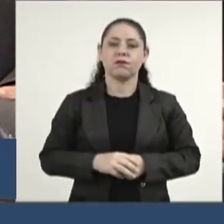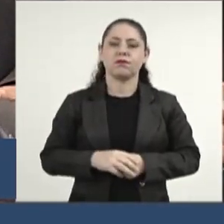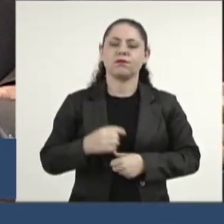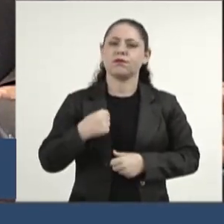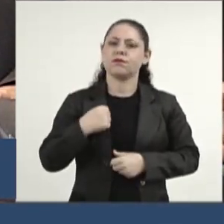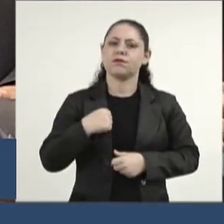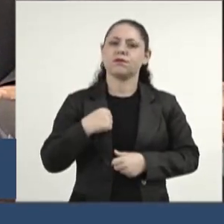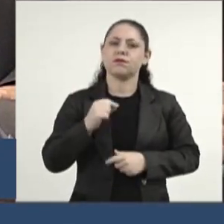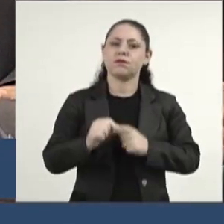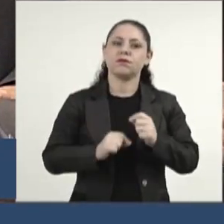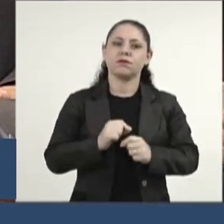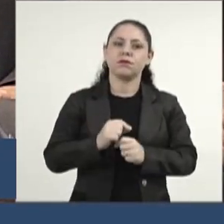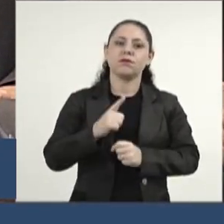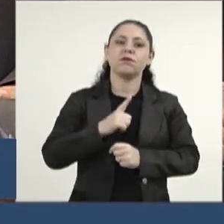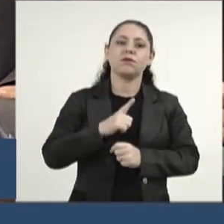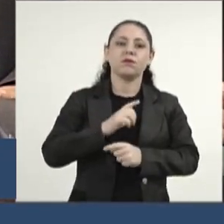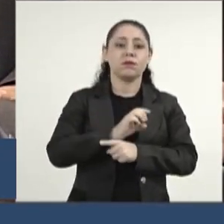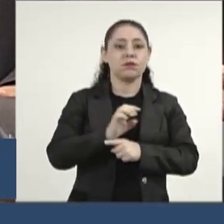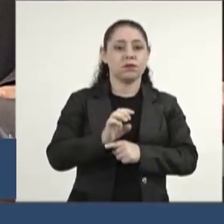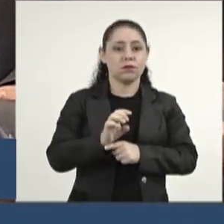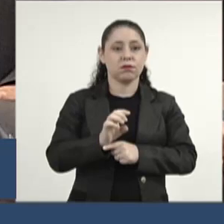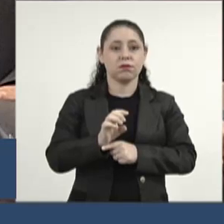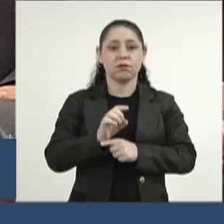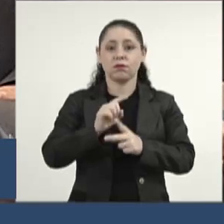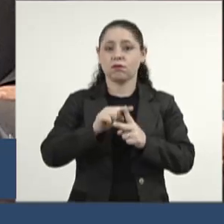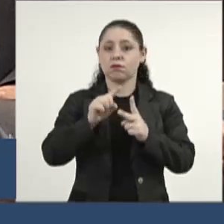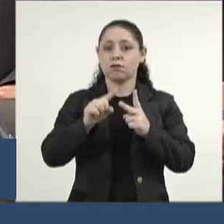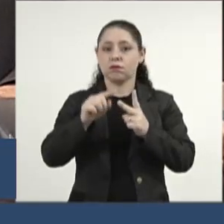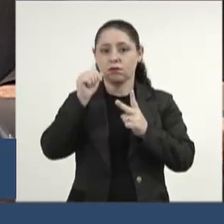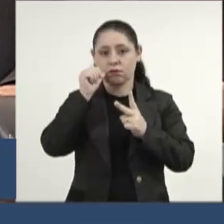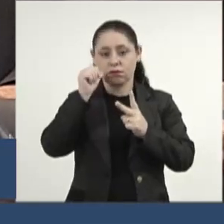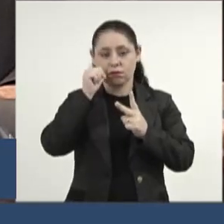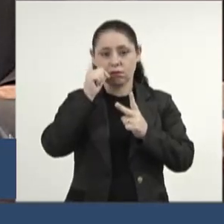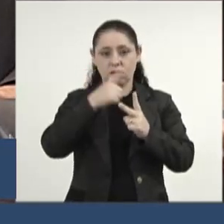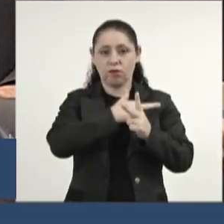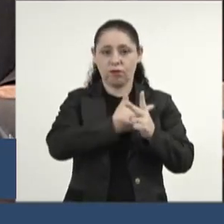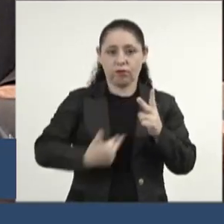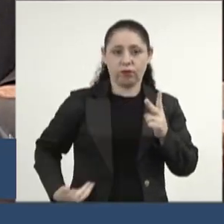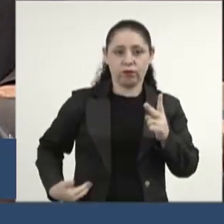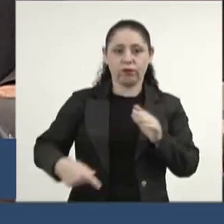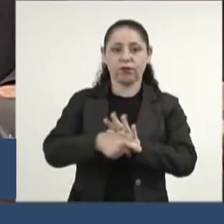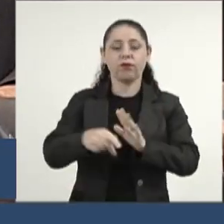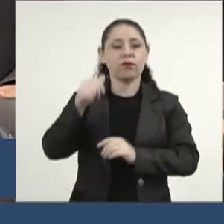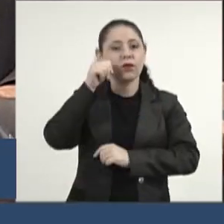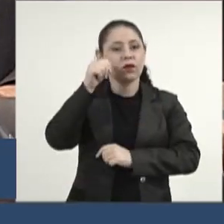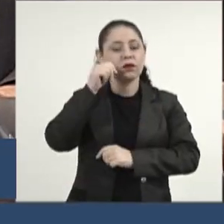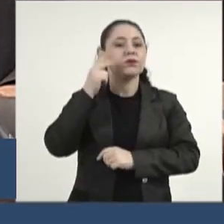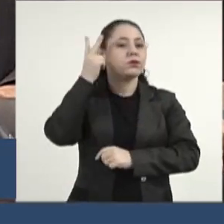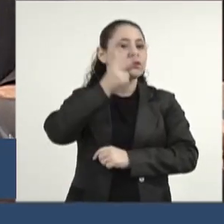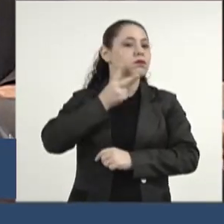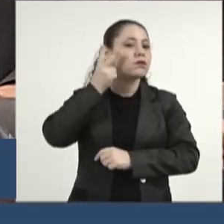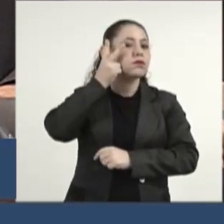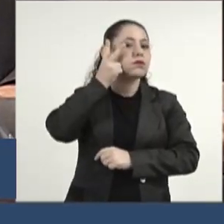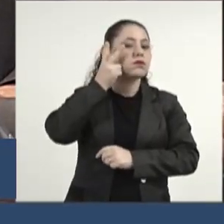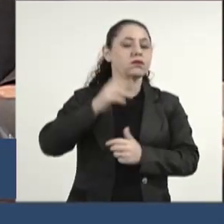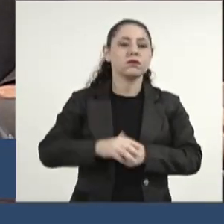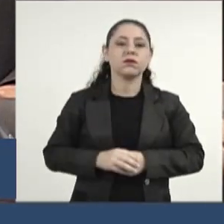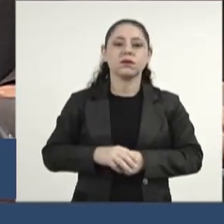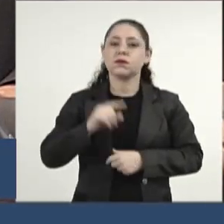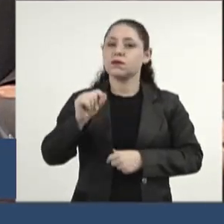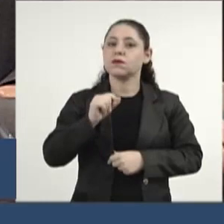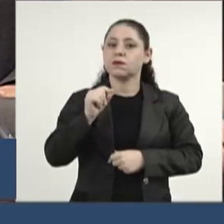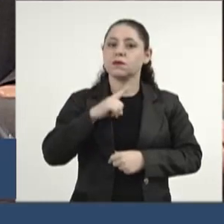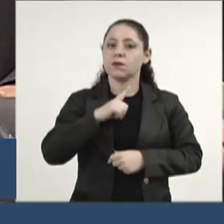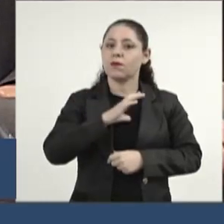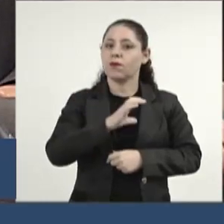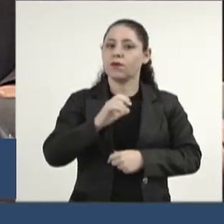eu estou passando por isso também no estado, duas mulheres republicanas no estado, duas vereadoras que entraram